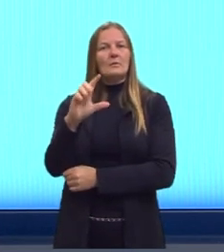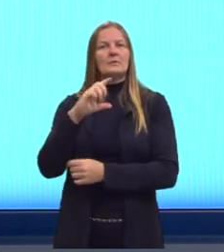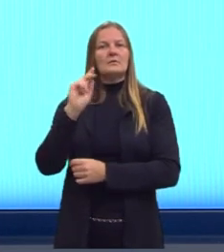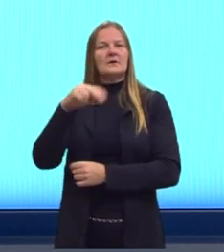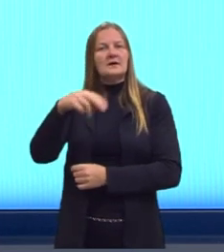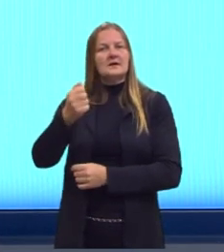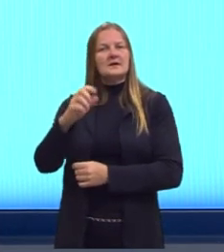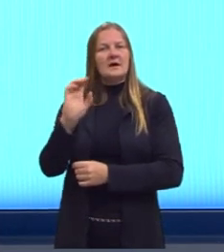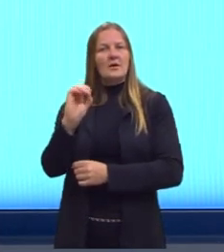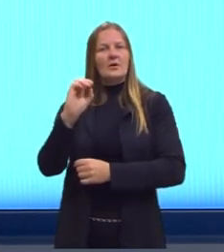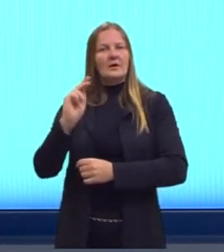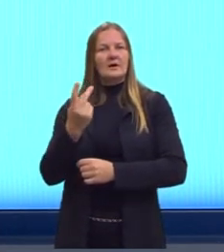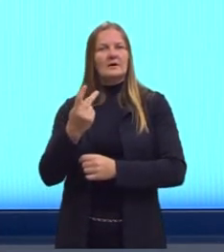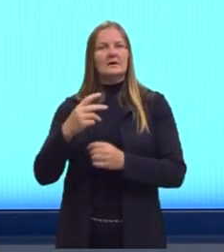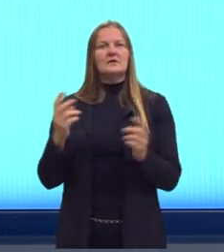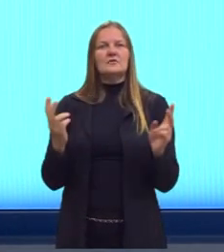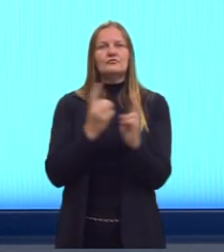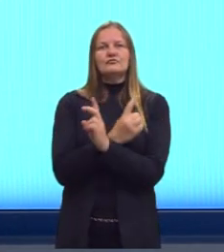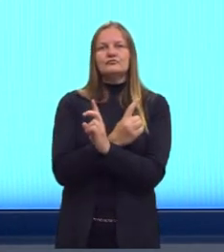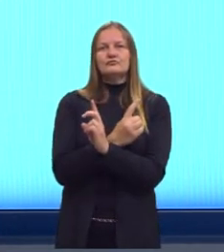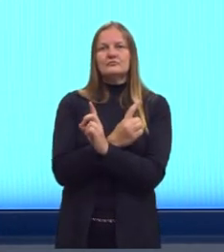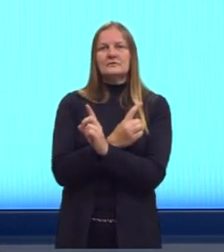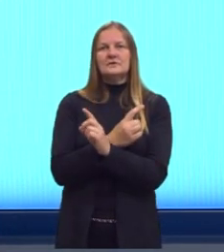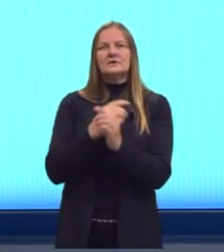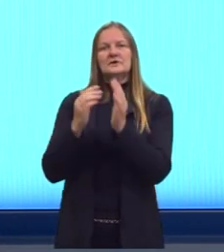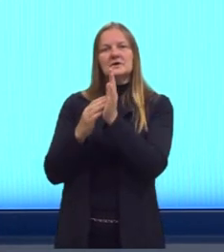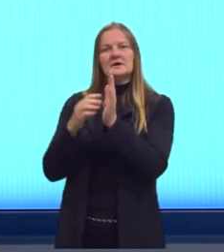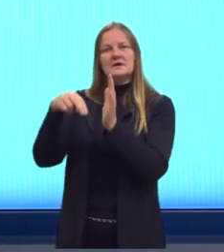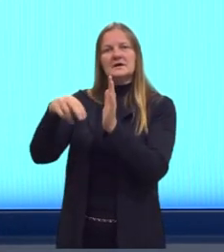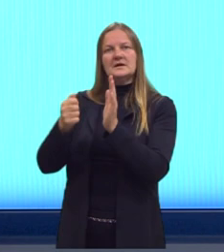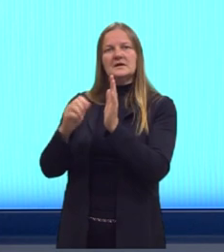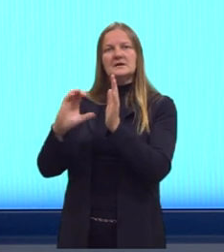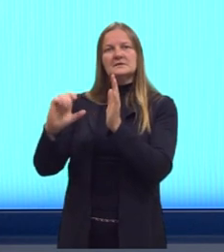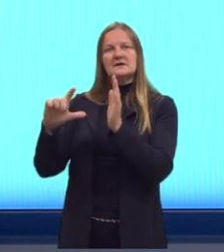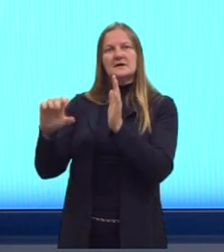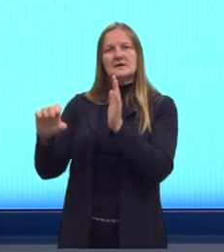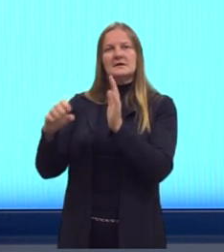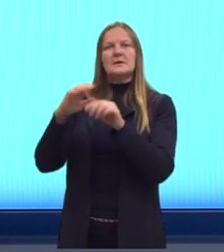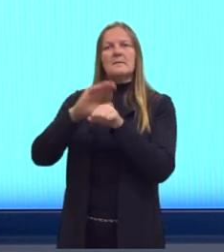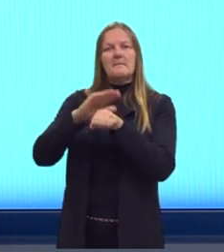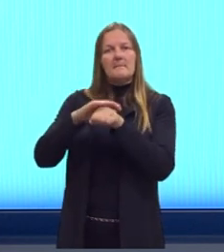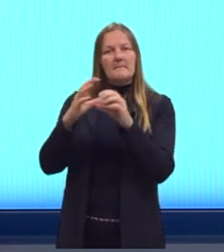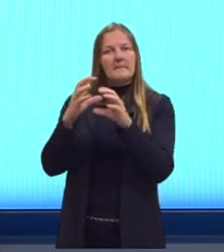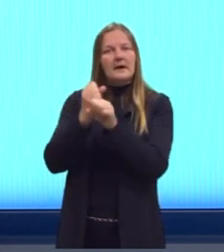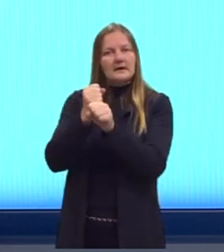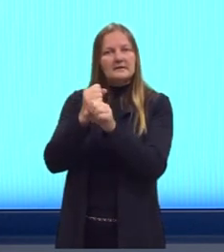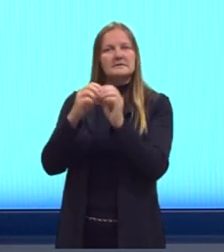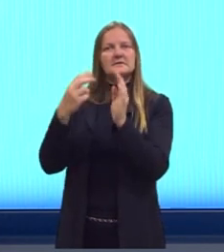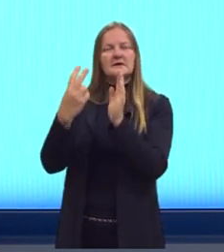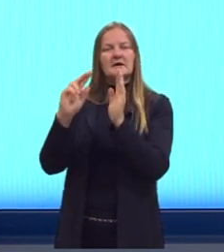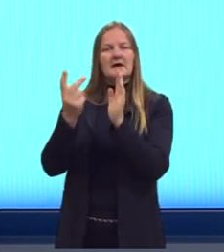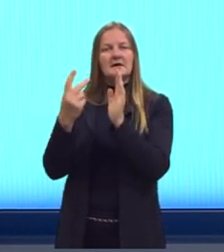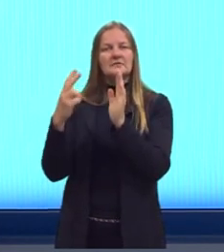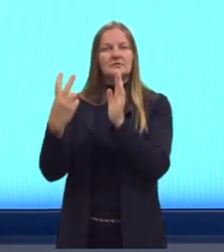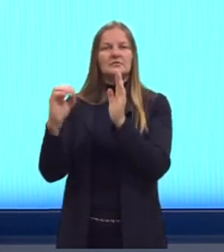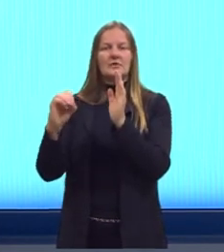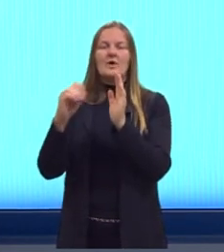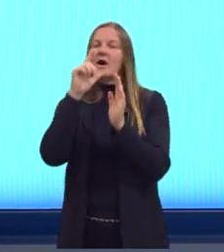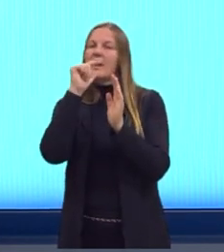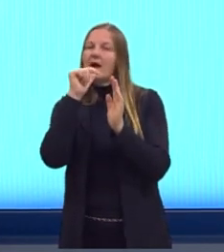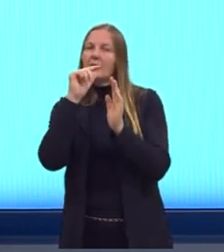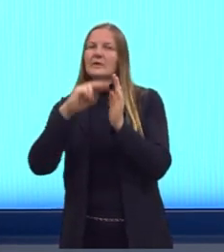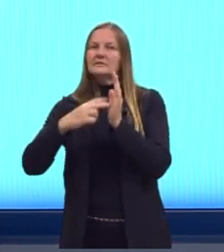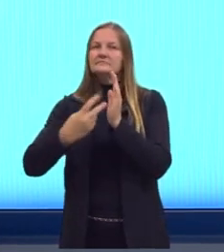NaOH para formar 1 mol de NaCl mais 1 mol de H2O de água.